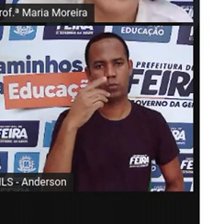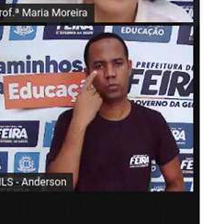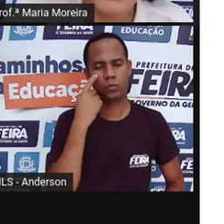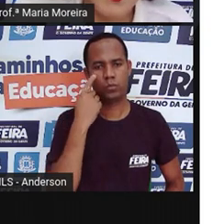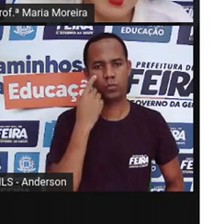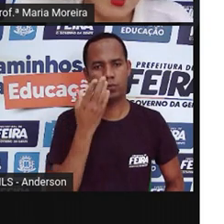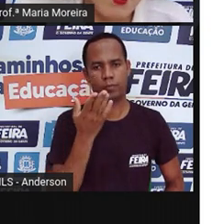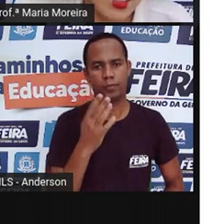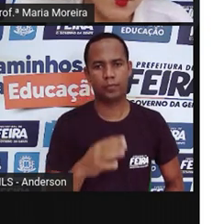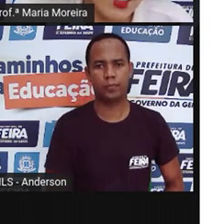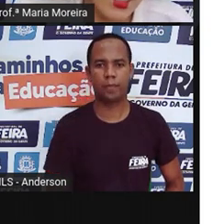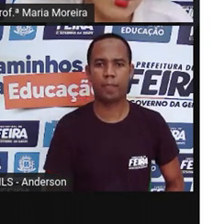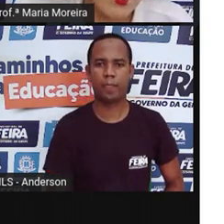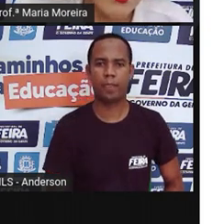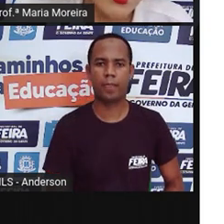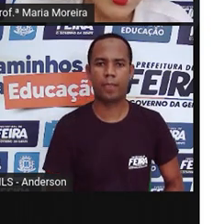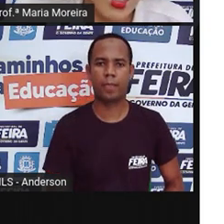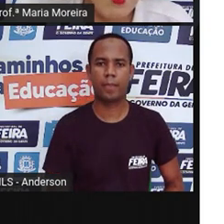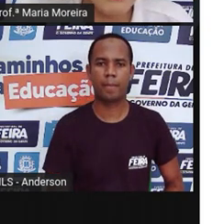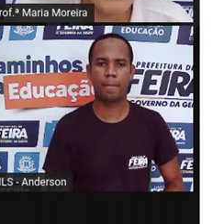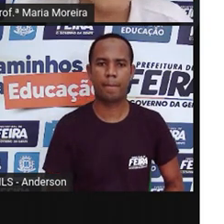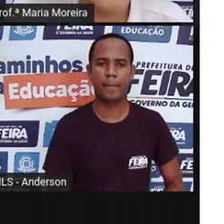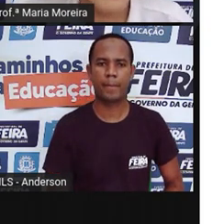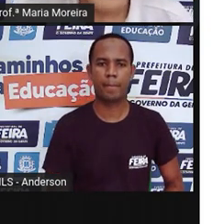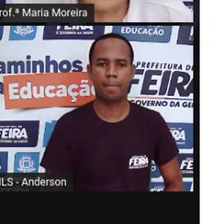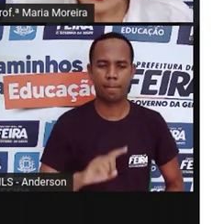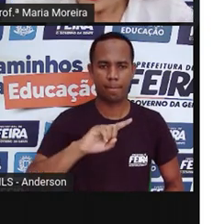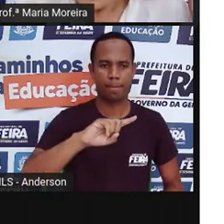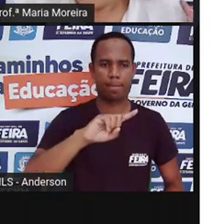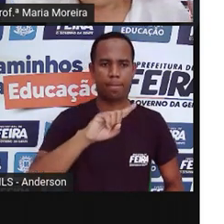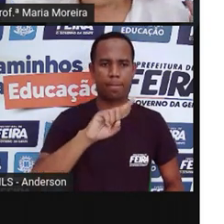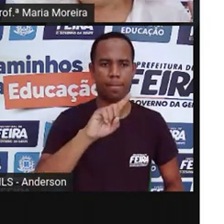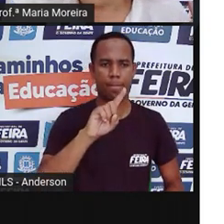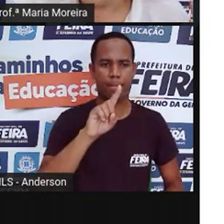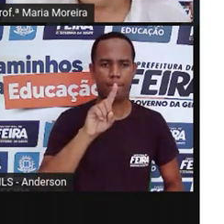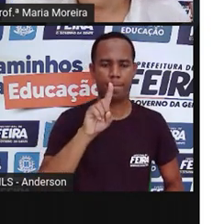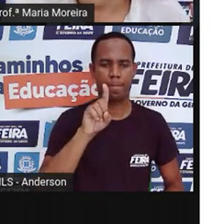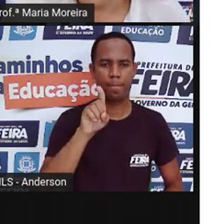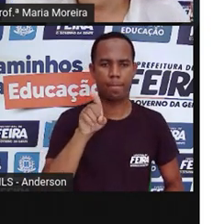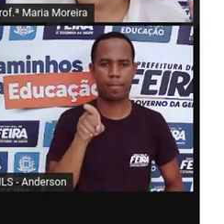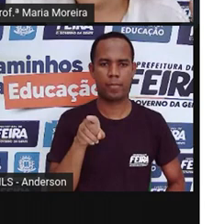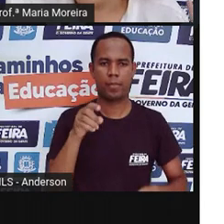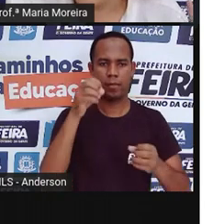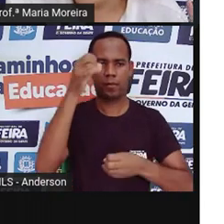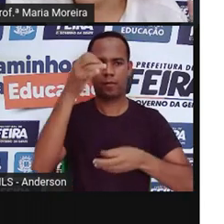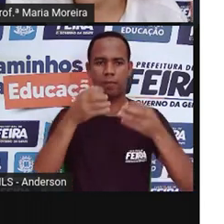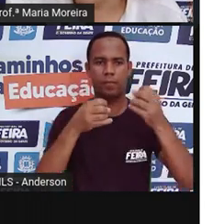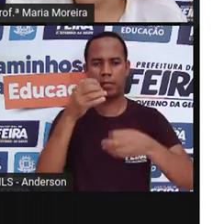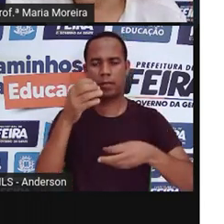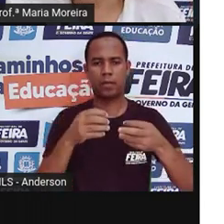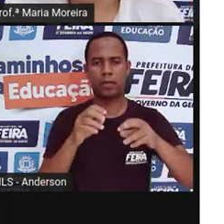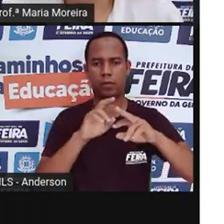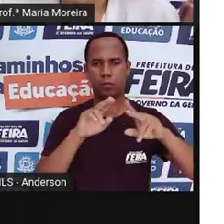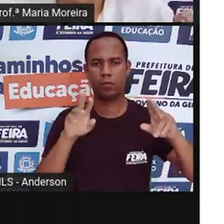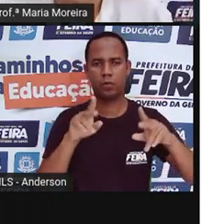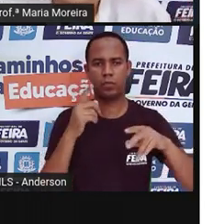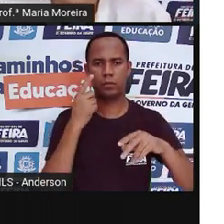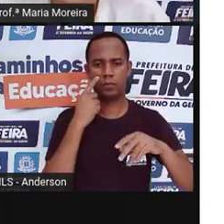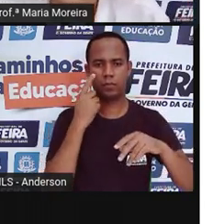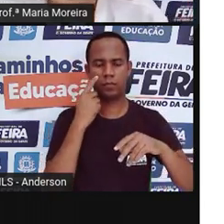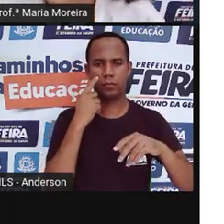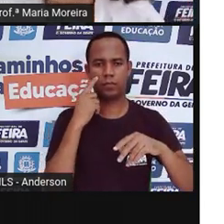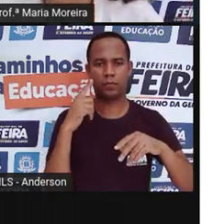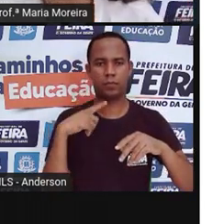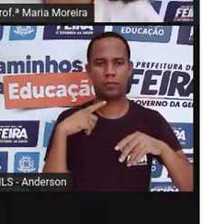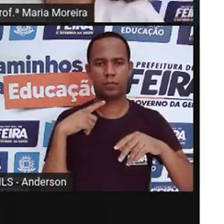slide aqui pra explicar isso pra vocês rapidinho. A Pró não vai explicar muita coisa com relação às horas porque a gente vai ter uma aula